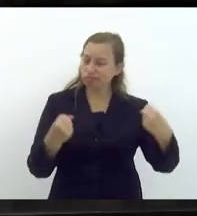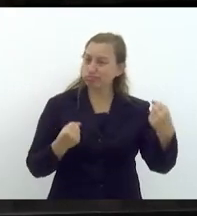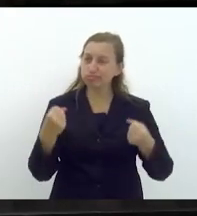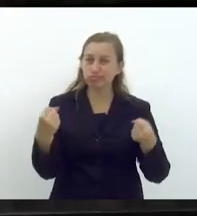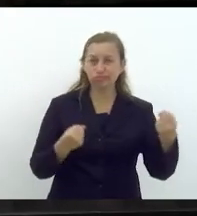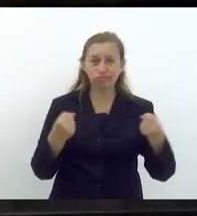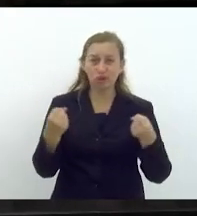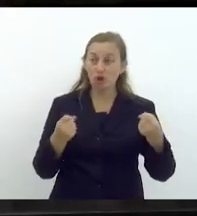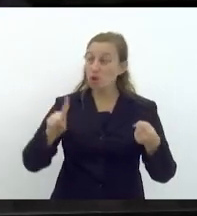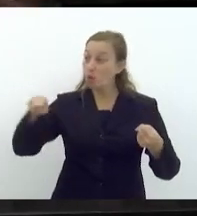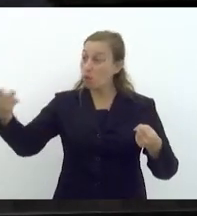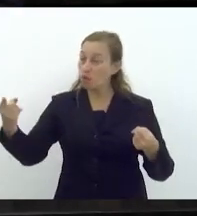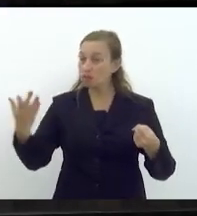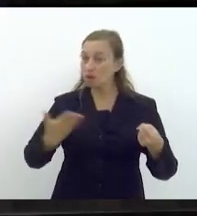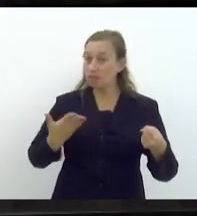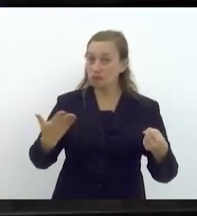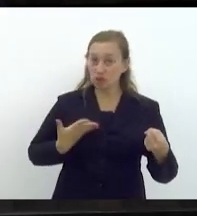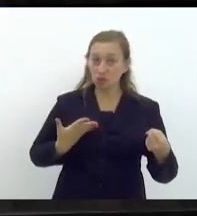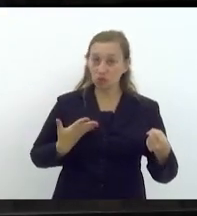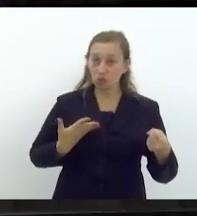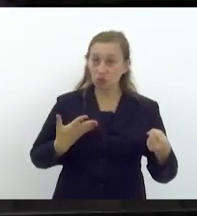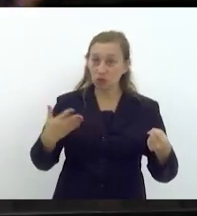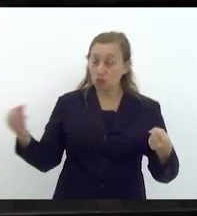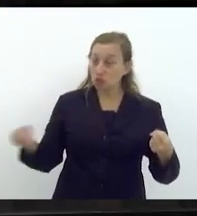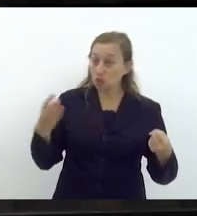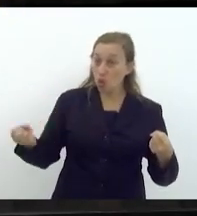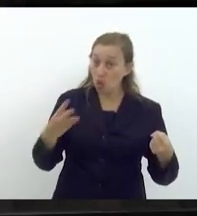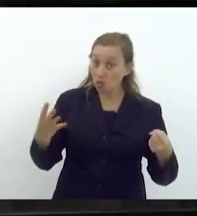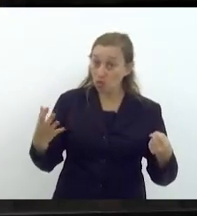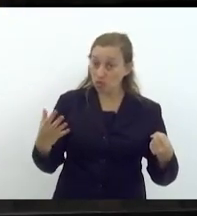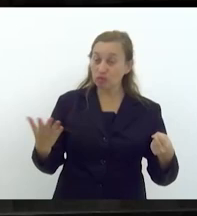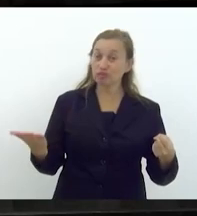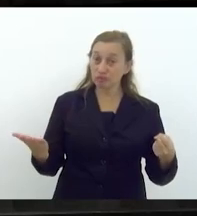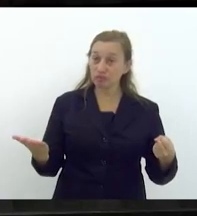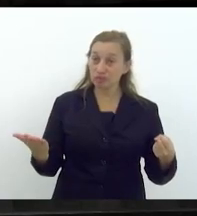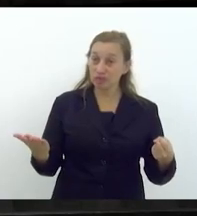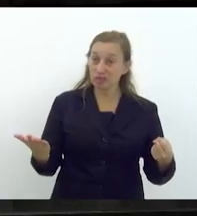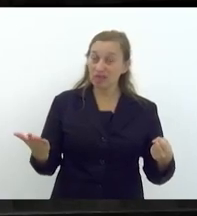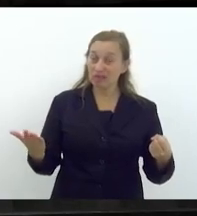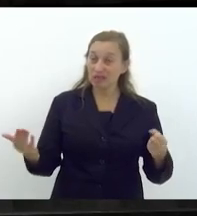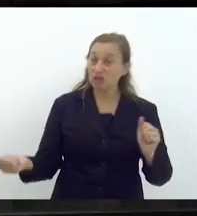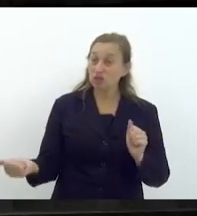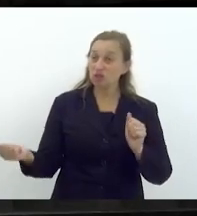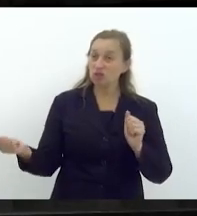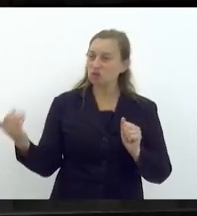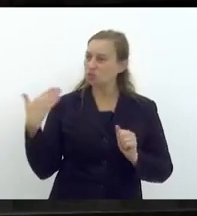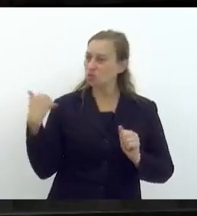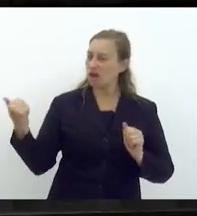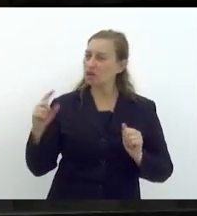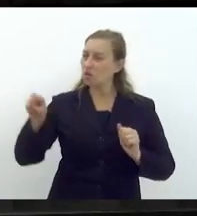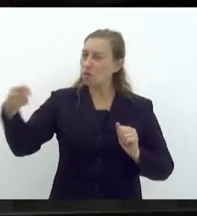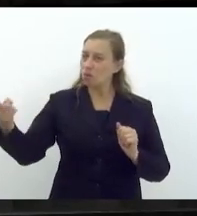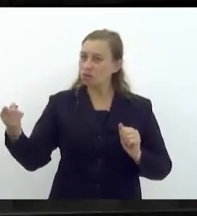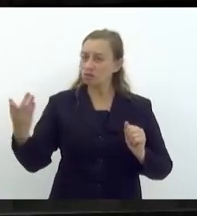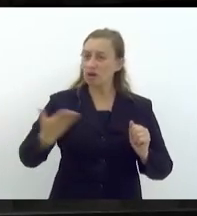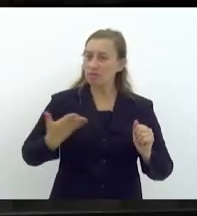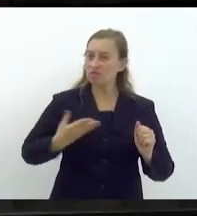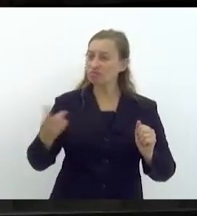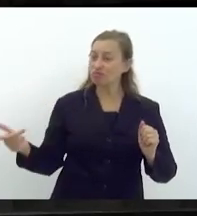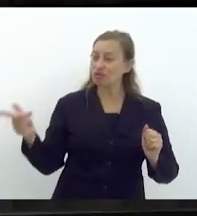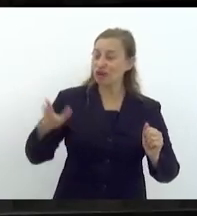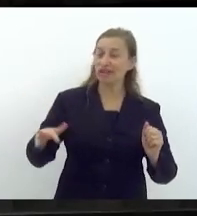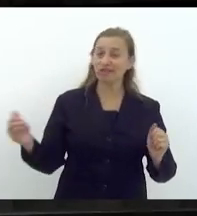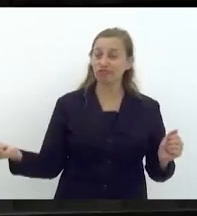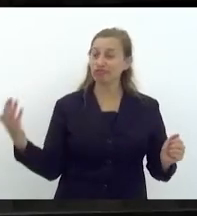com um colega recém, de ter acabado de perder um colega e ter que sentar com outro colega diferente ao lado.